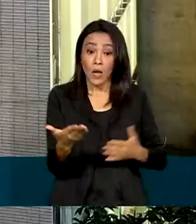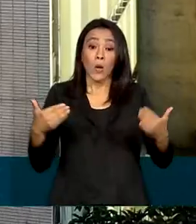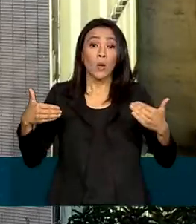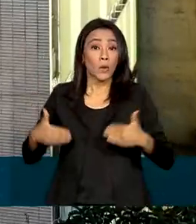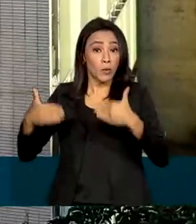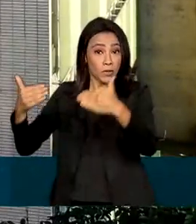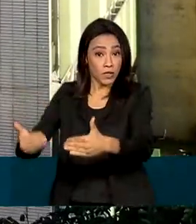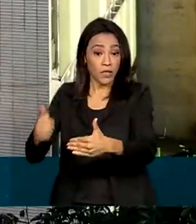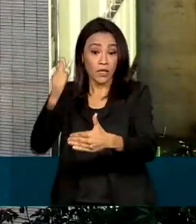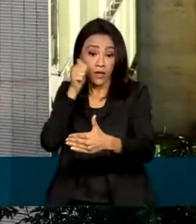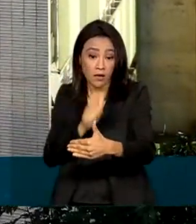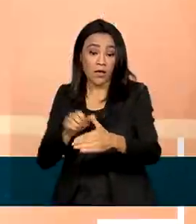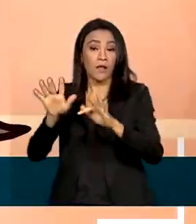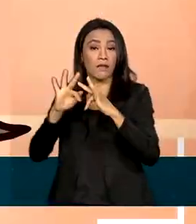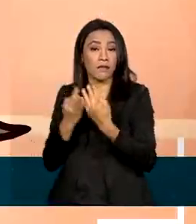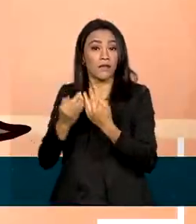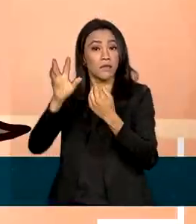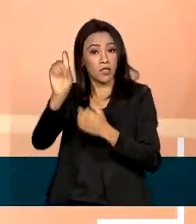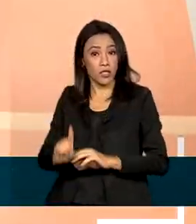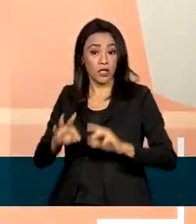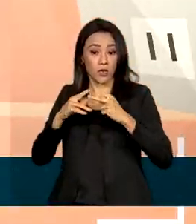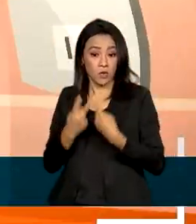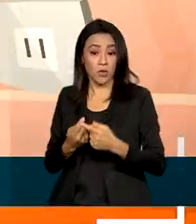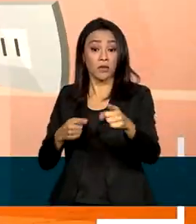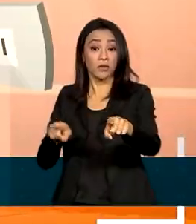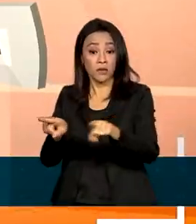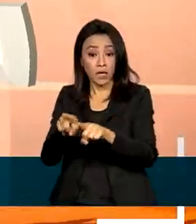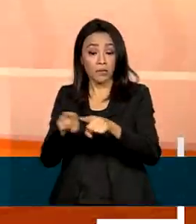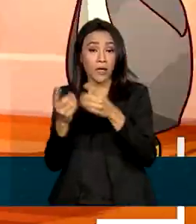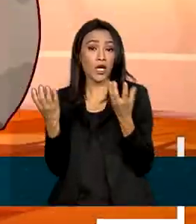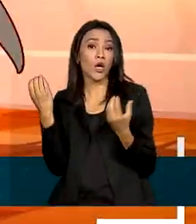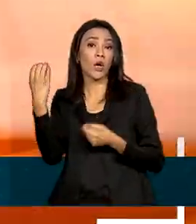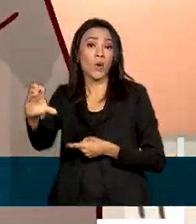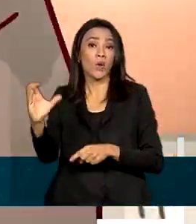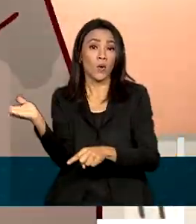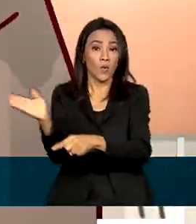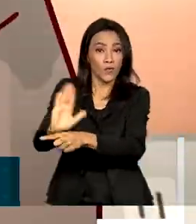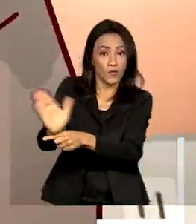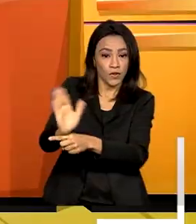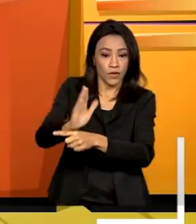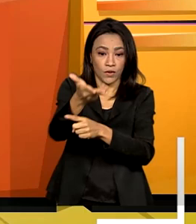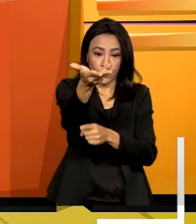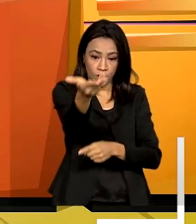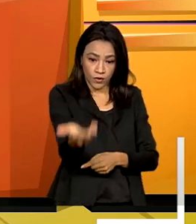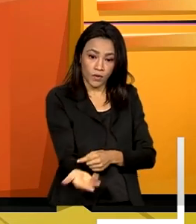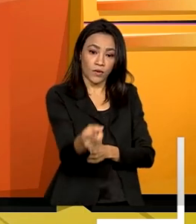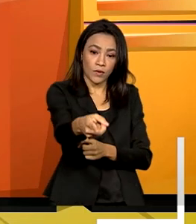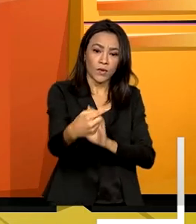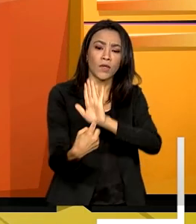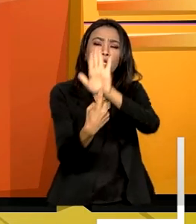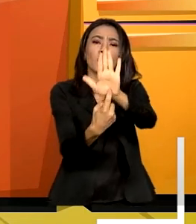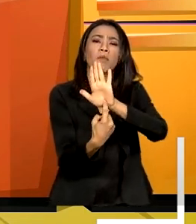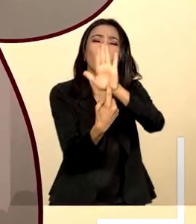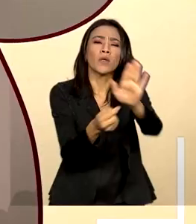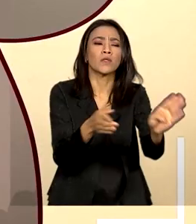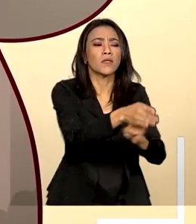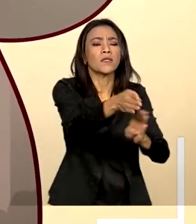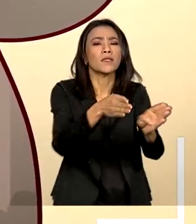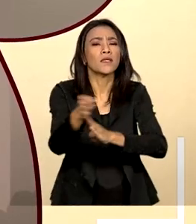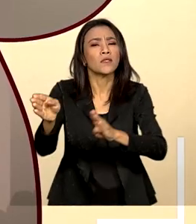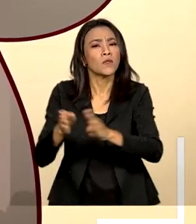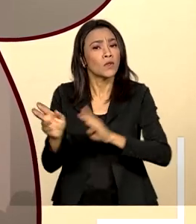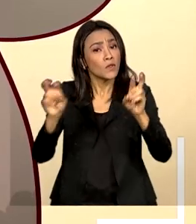Família e dos Direitos Humanos também publicou nas redes sociais um vídeo que traz uma série de recomendações